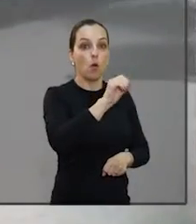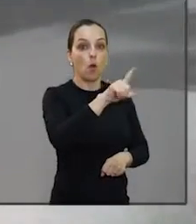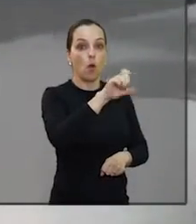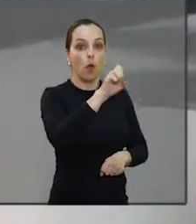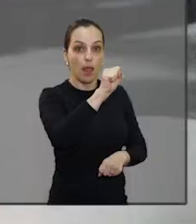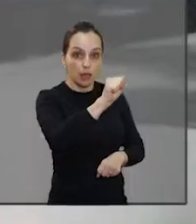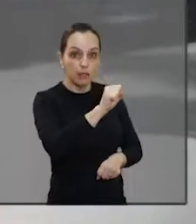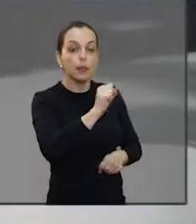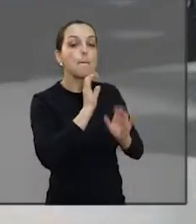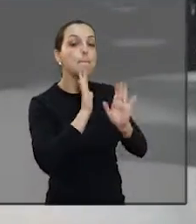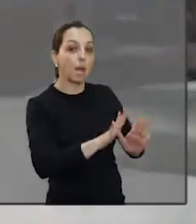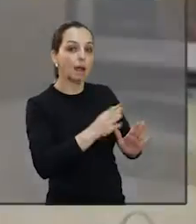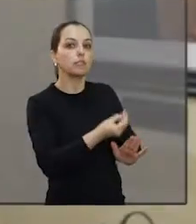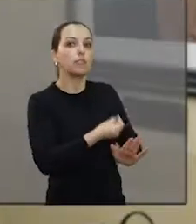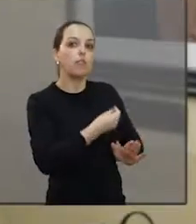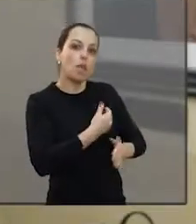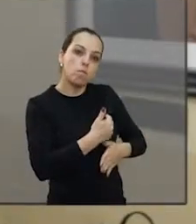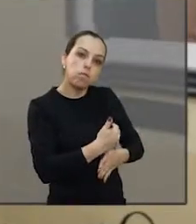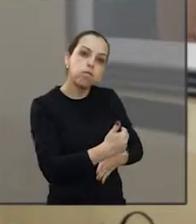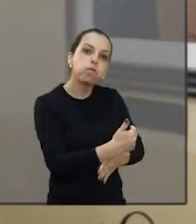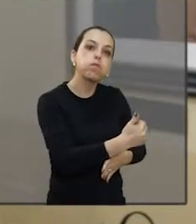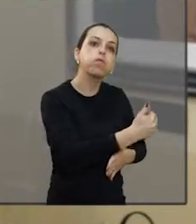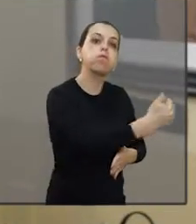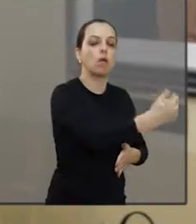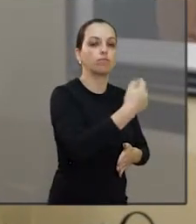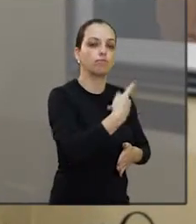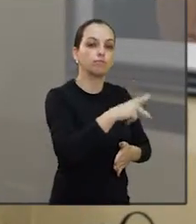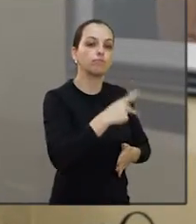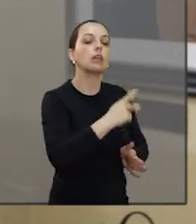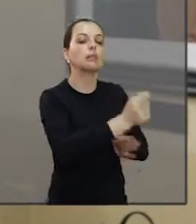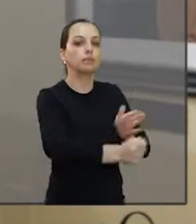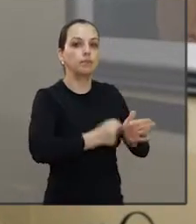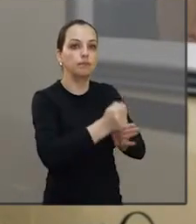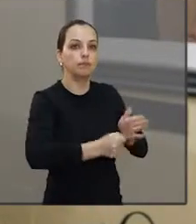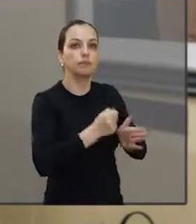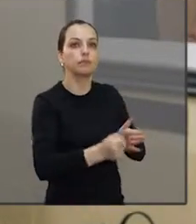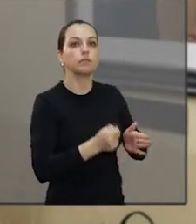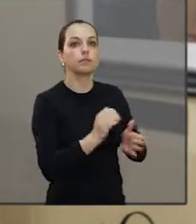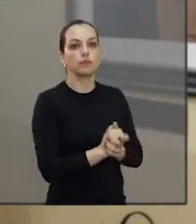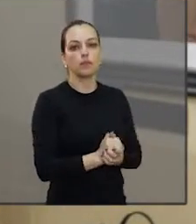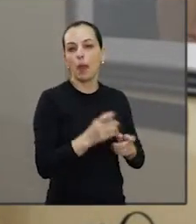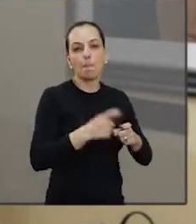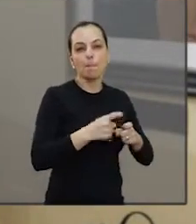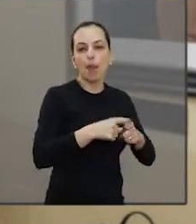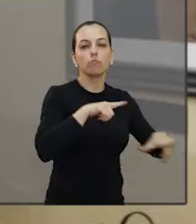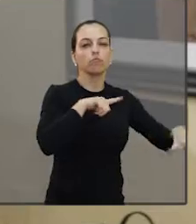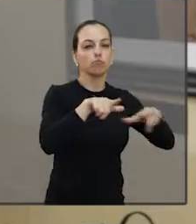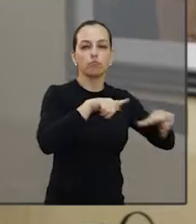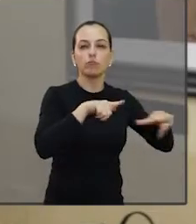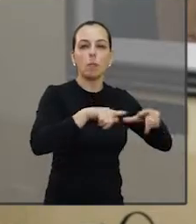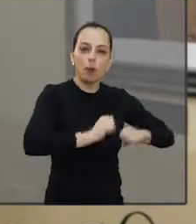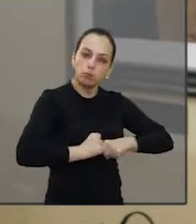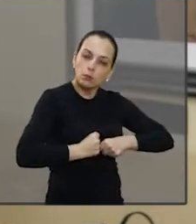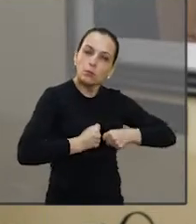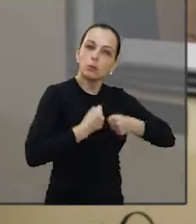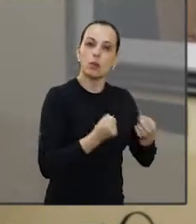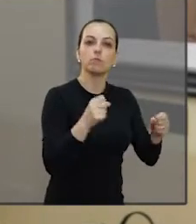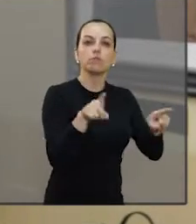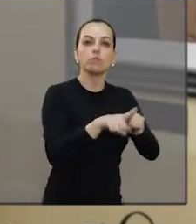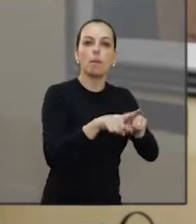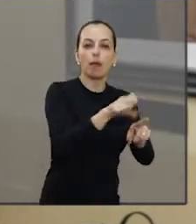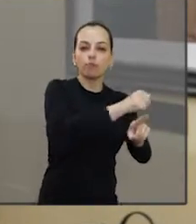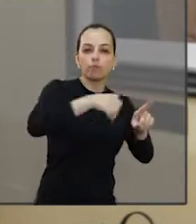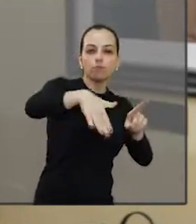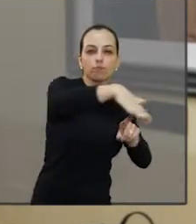bastante tempo na cidade de Araraquara, desempenha aqui importantes serviços na área da medicina e junto também os trabalhos